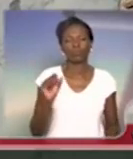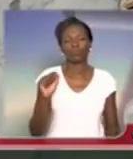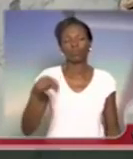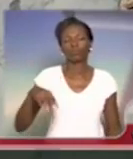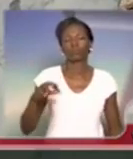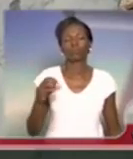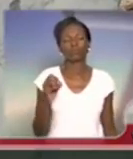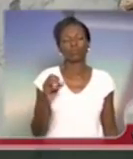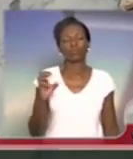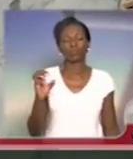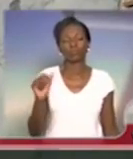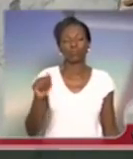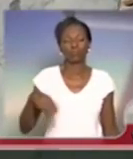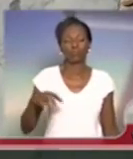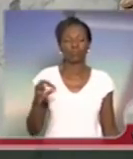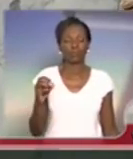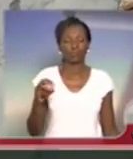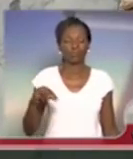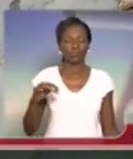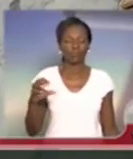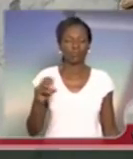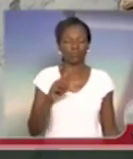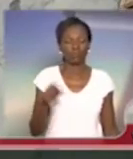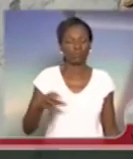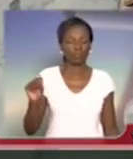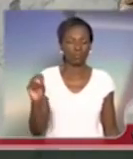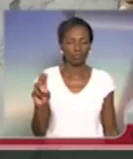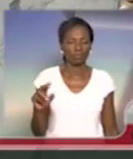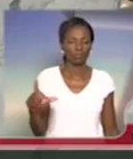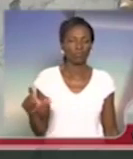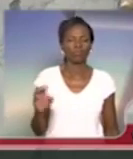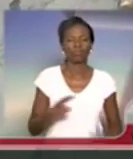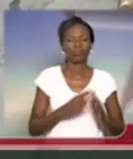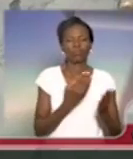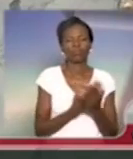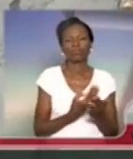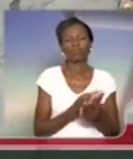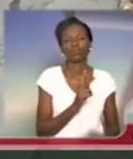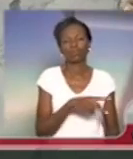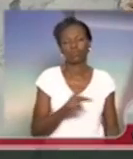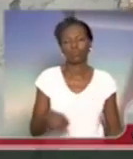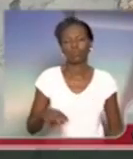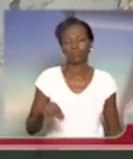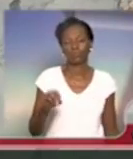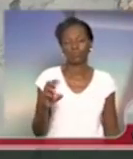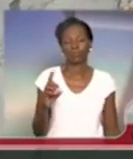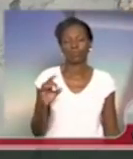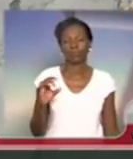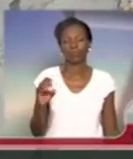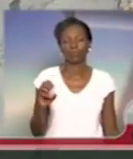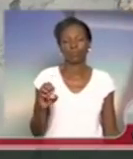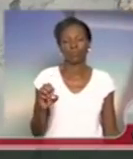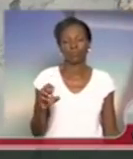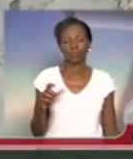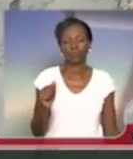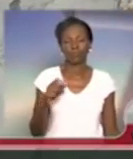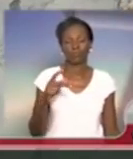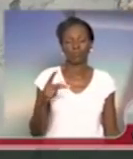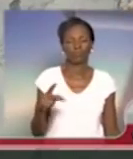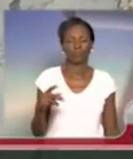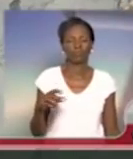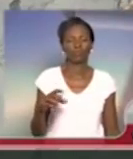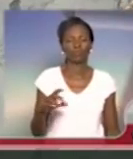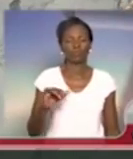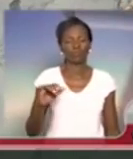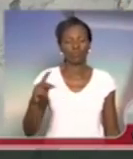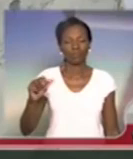Recanto Santo Antônio, Zona Sul. A escola estadual Professora Neide Aparecida, Jardim das Palmas. A